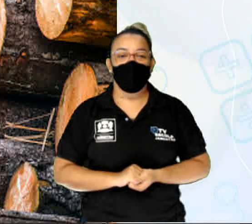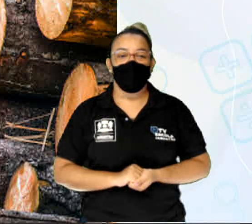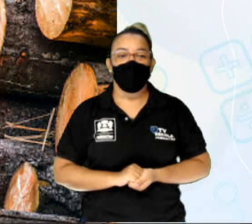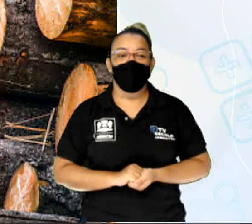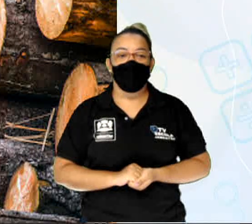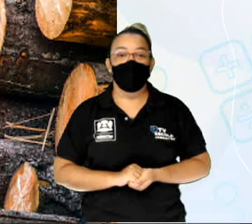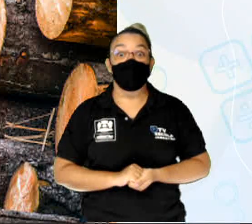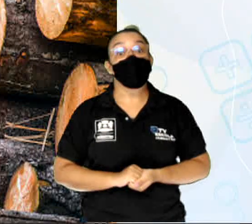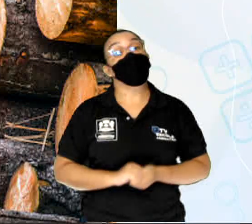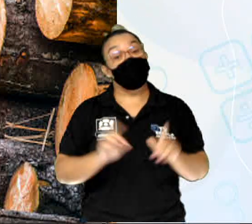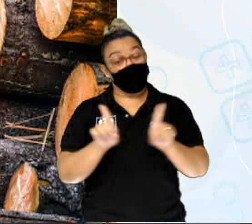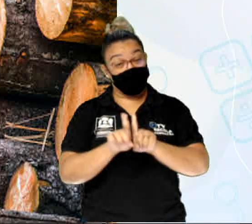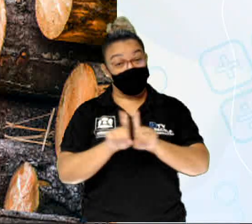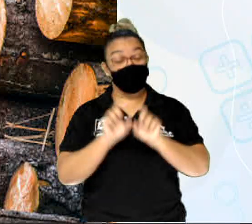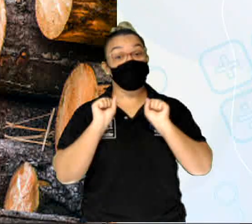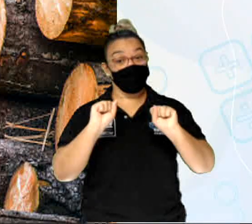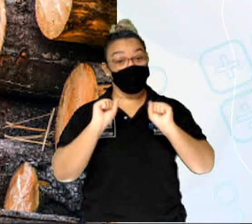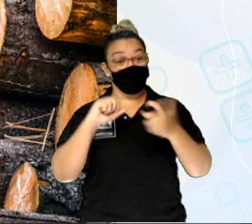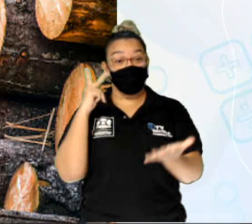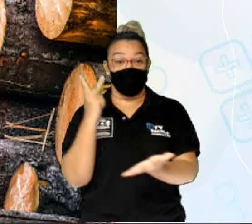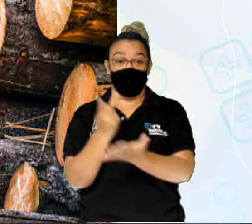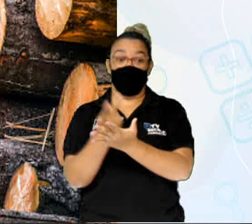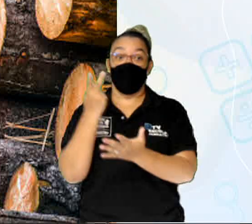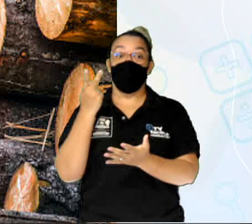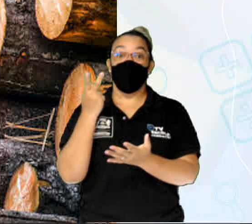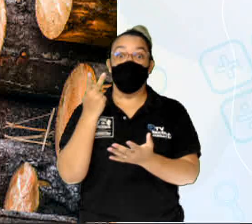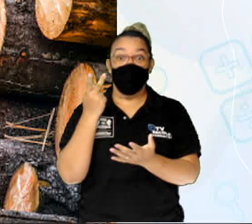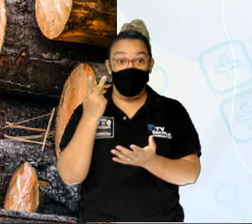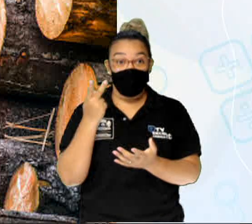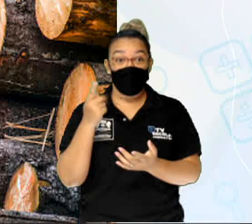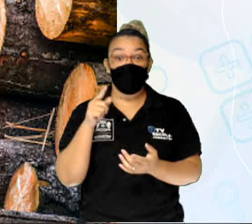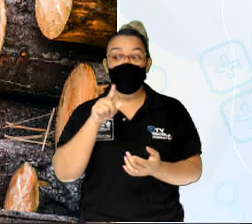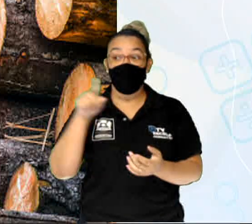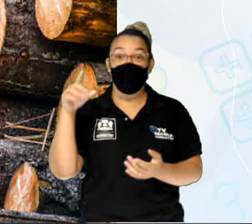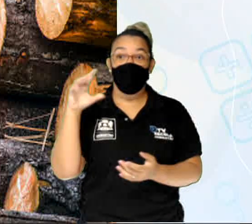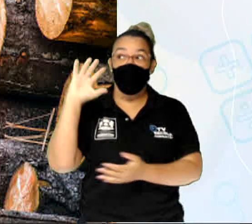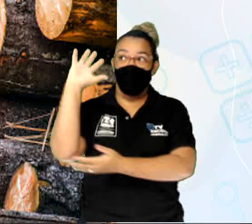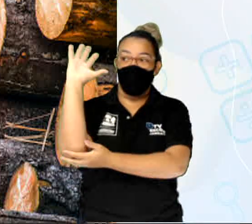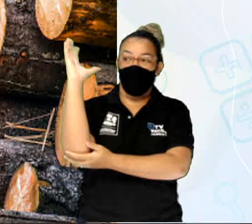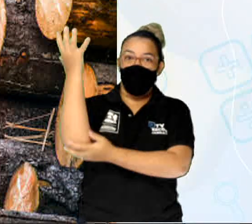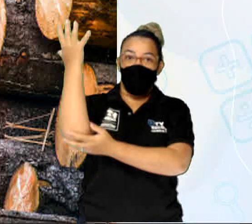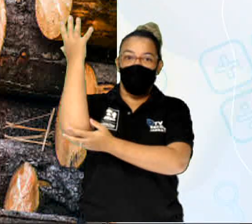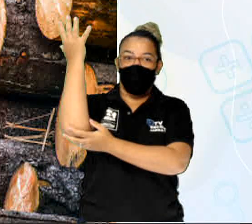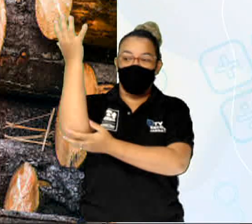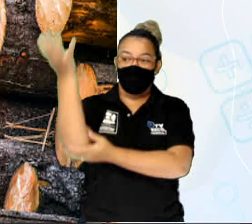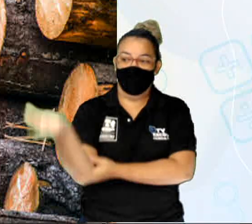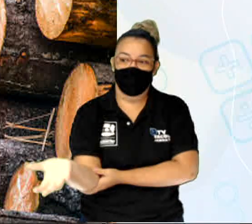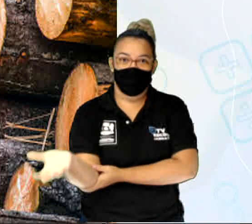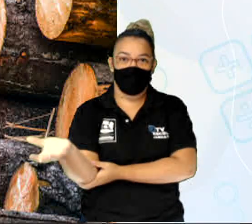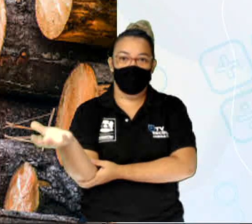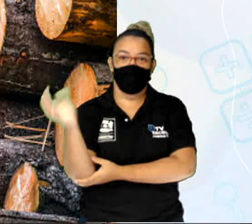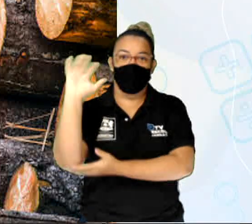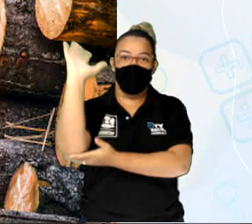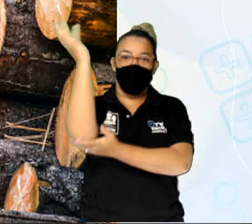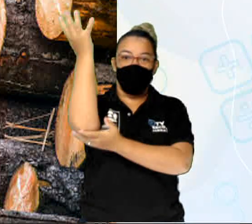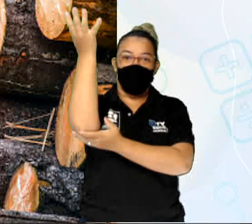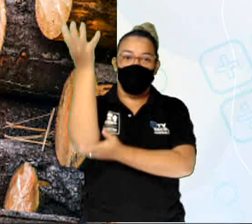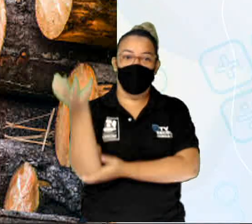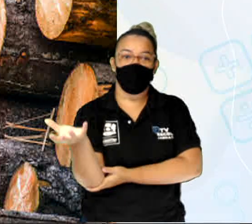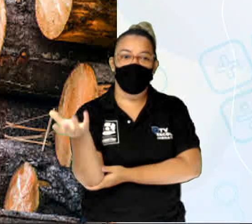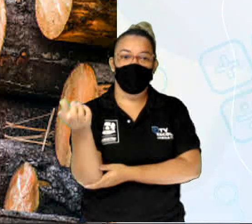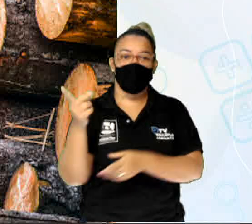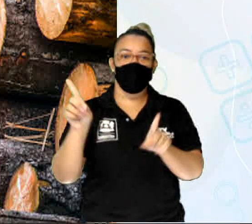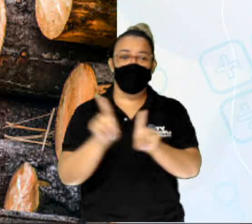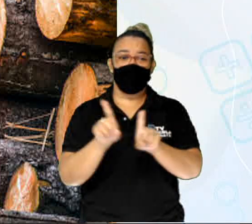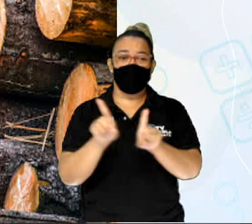E, o que pode provocar também a escassez é a ação humana, como queimadas e formas